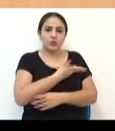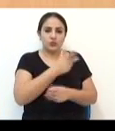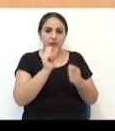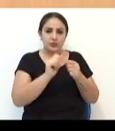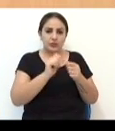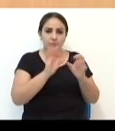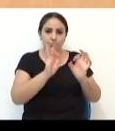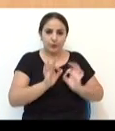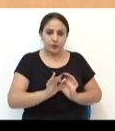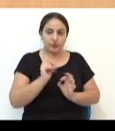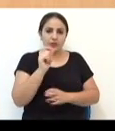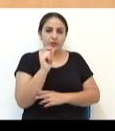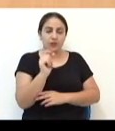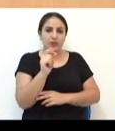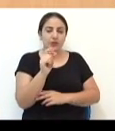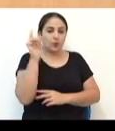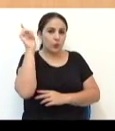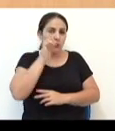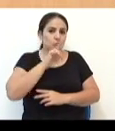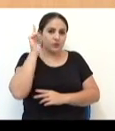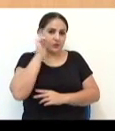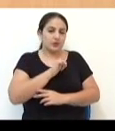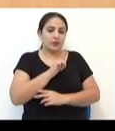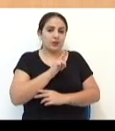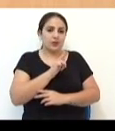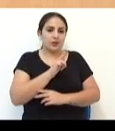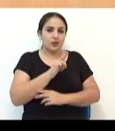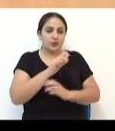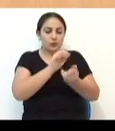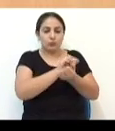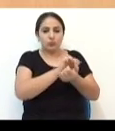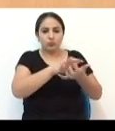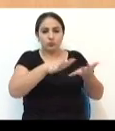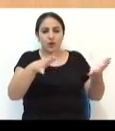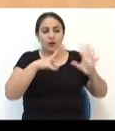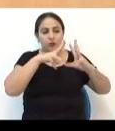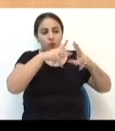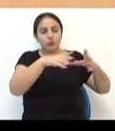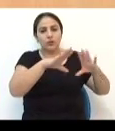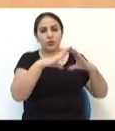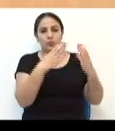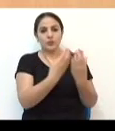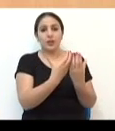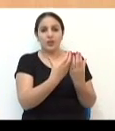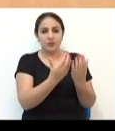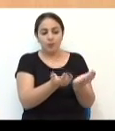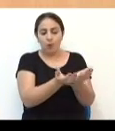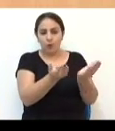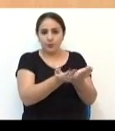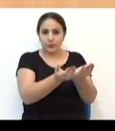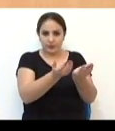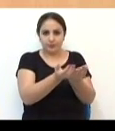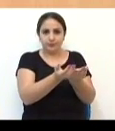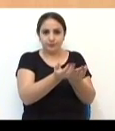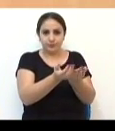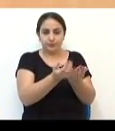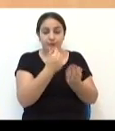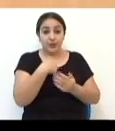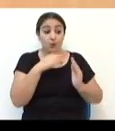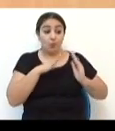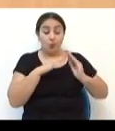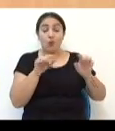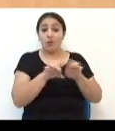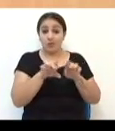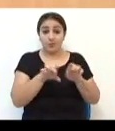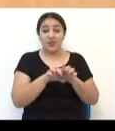esse projeto aí, que ele venha a abrangir todas essas comunidades que são carentes, né. E onde eu